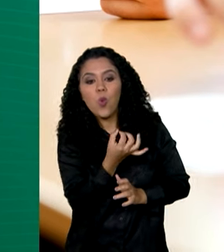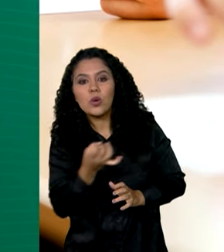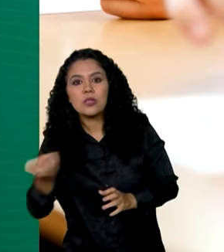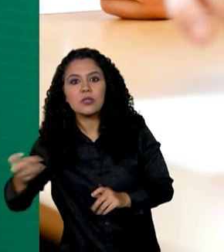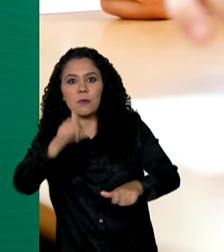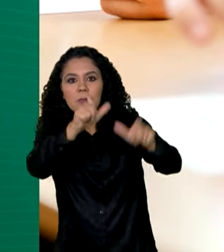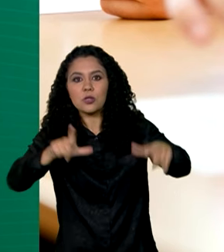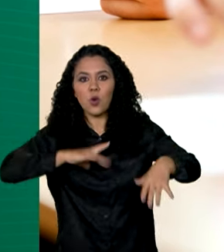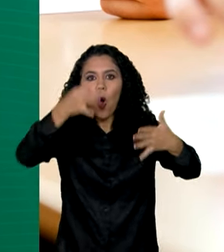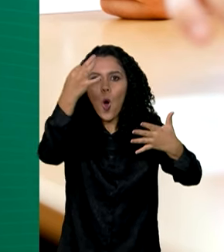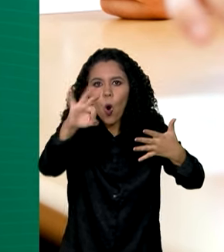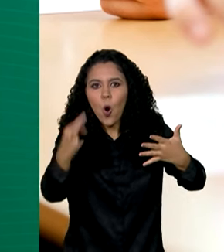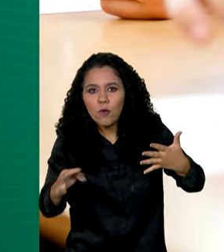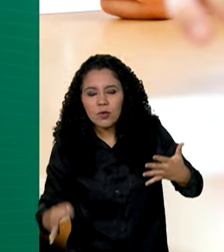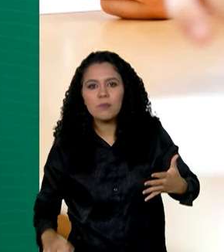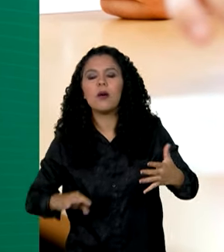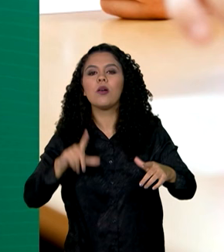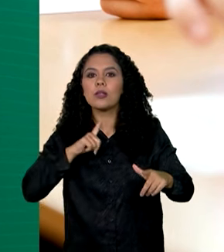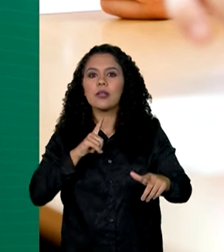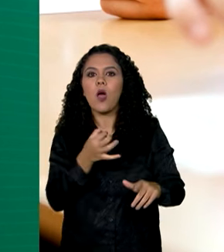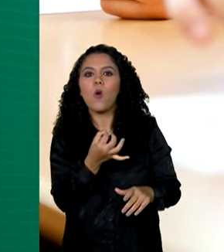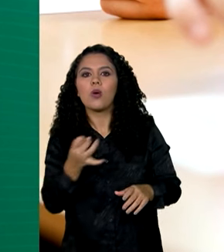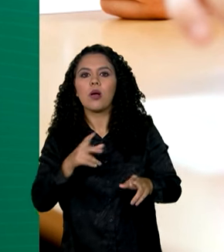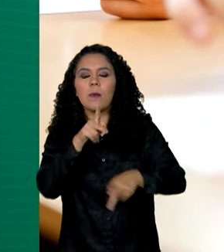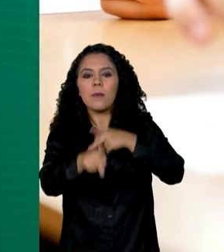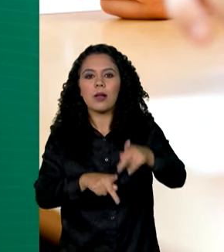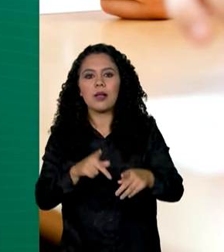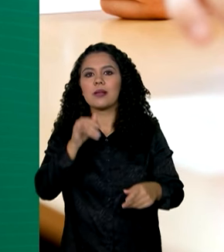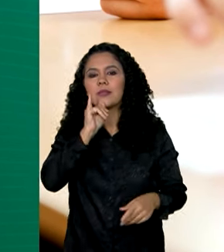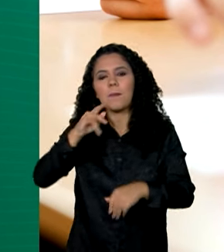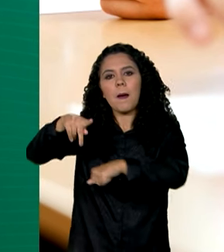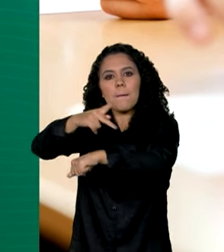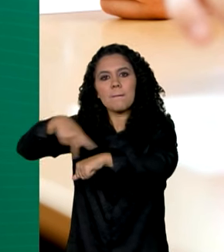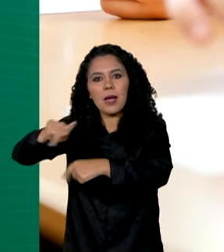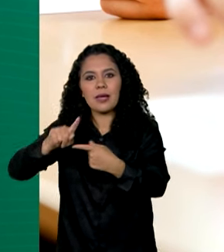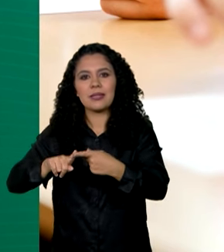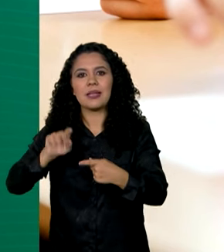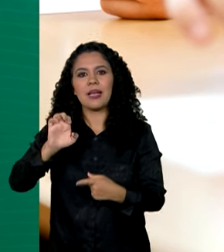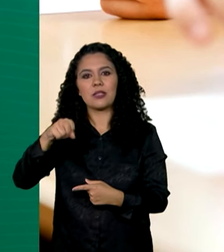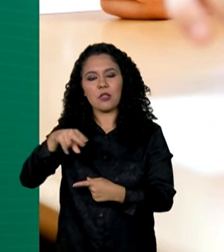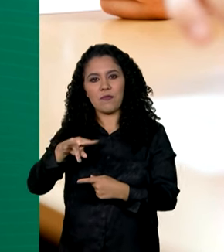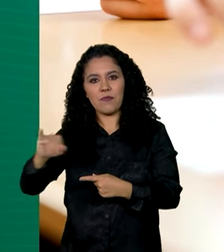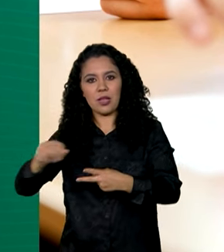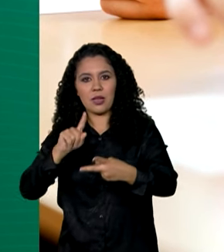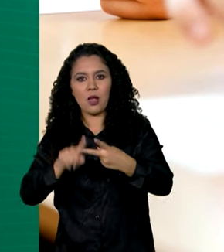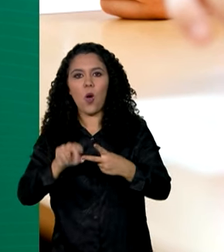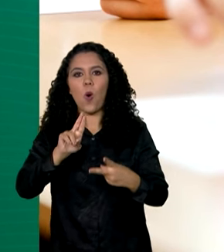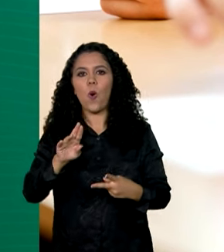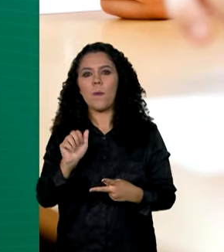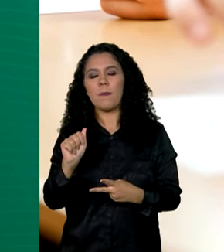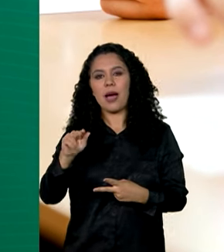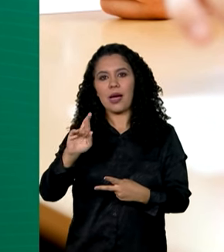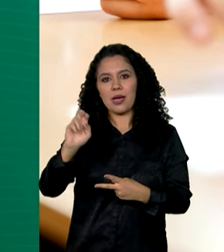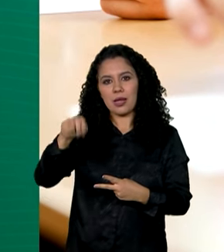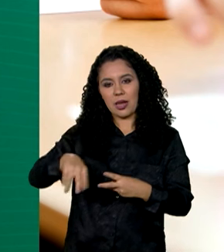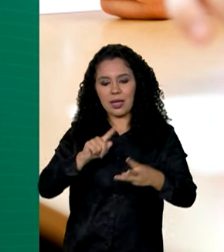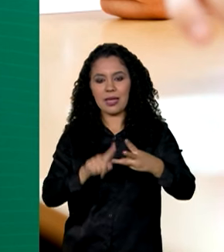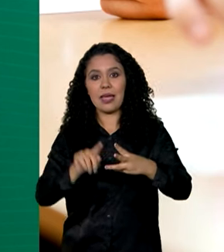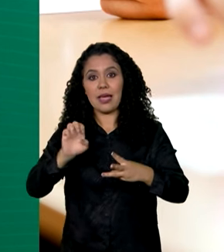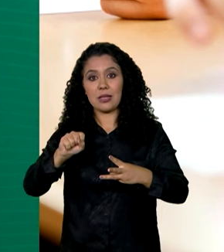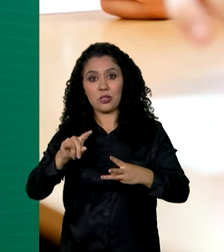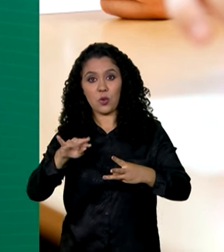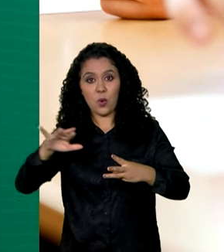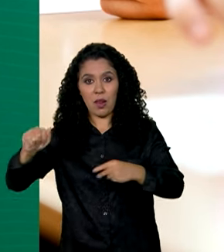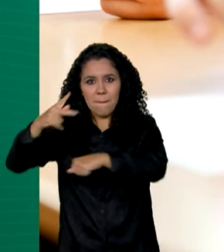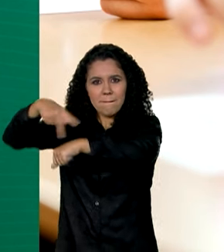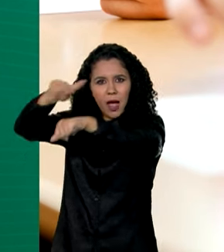supera a população total de países como a Eslovênia, Guiné-Bissau, o Bahrein ou mesmo a Estônia. E a